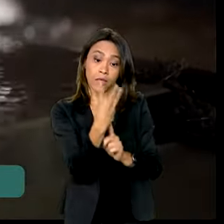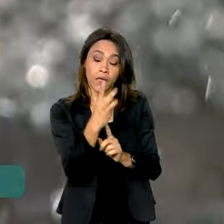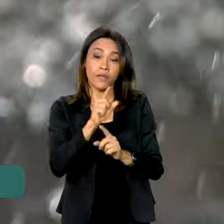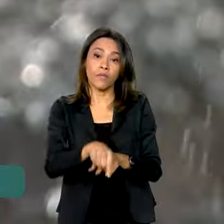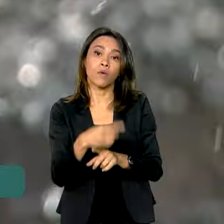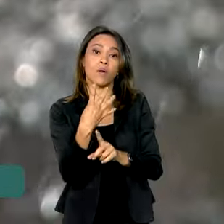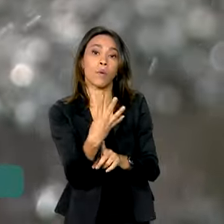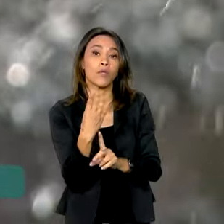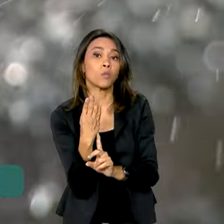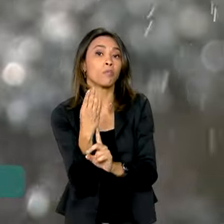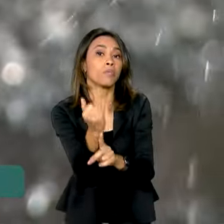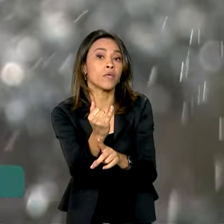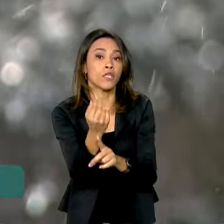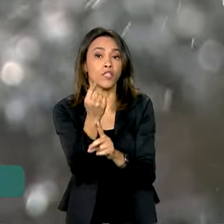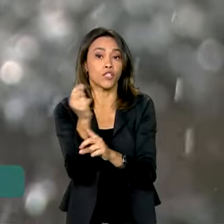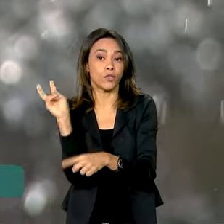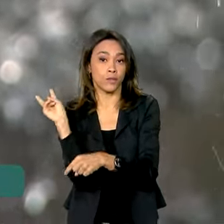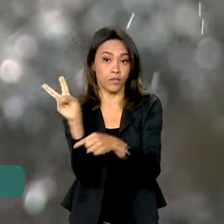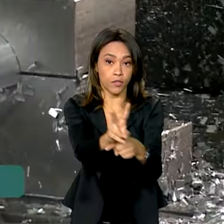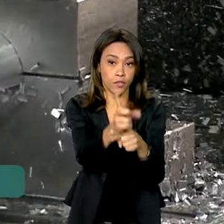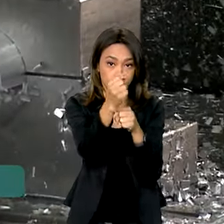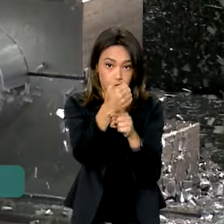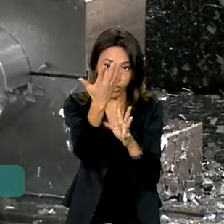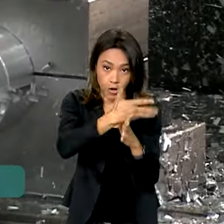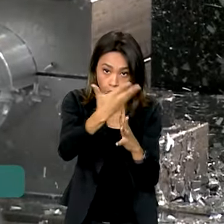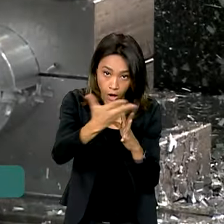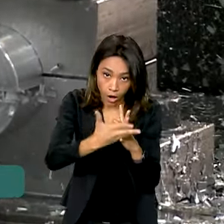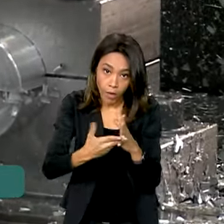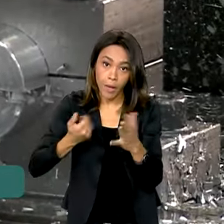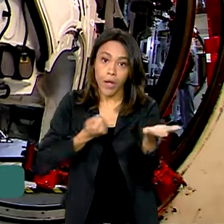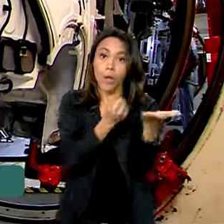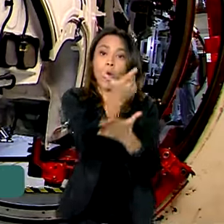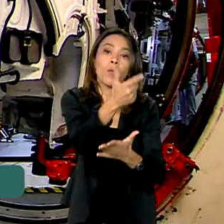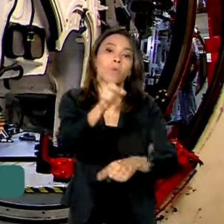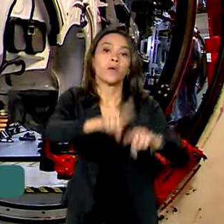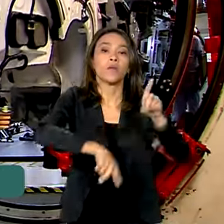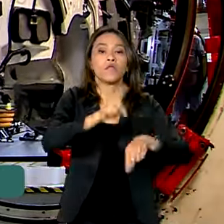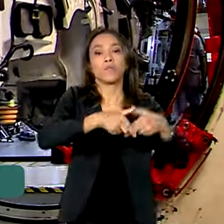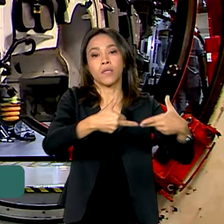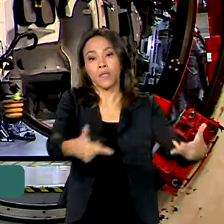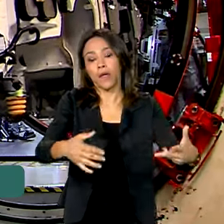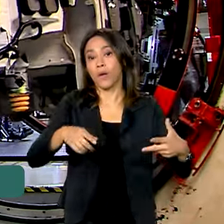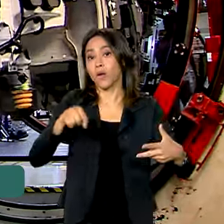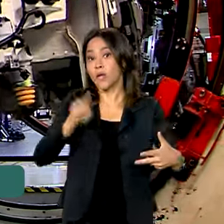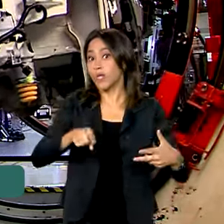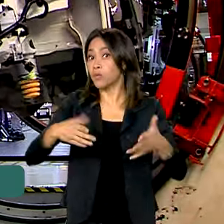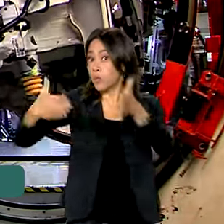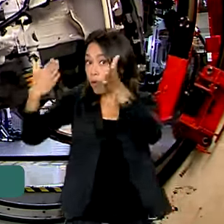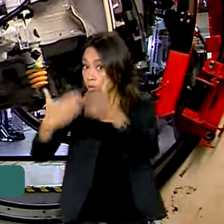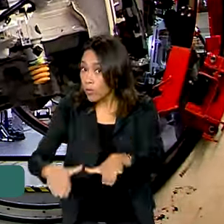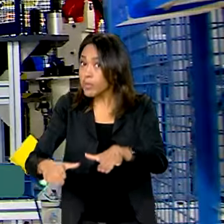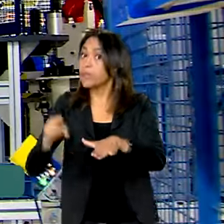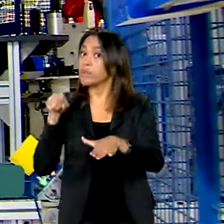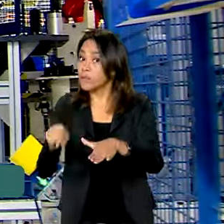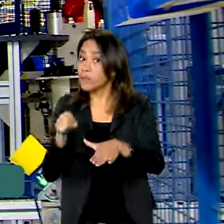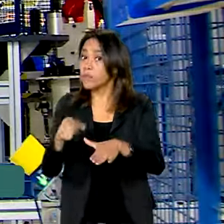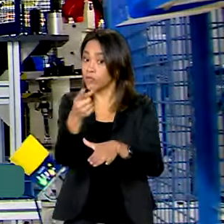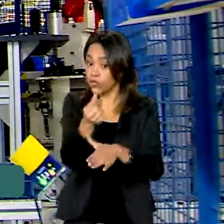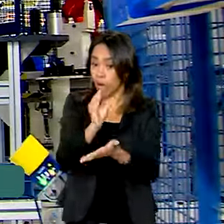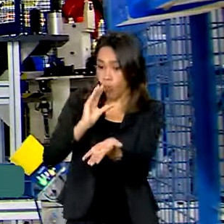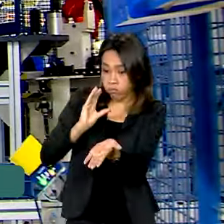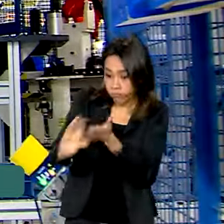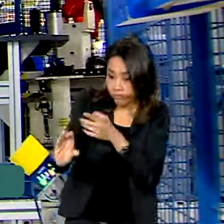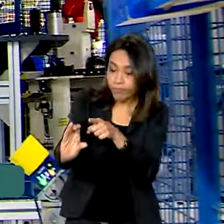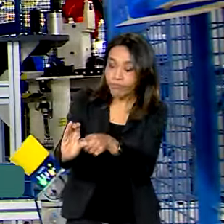créditos financeiros para a compra de equipamentos novos. A estimativa é gerar uma contrapartida de investimentos privados de